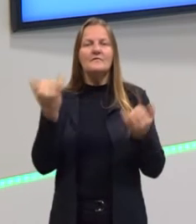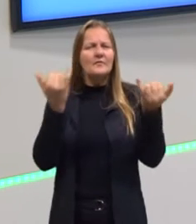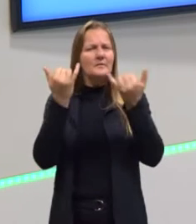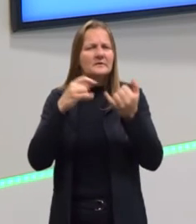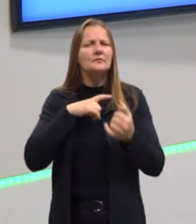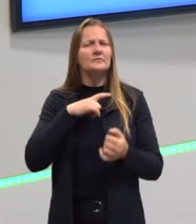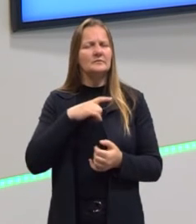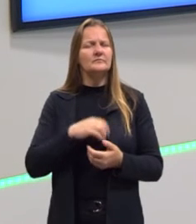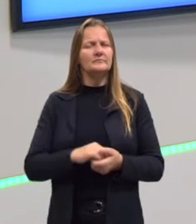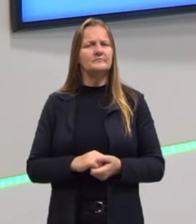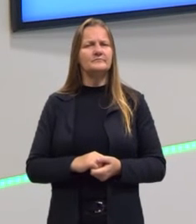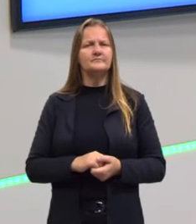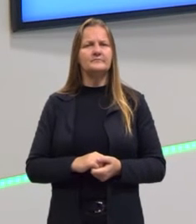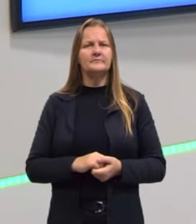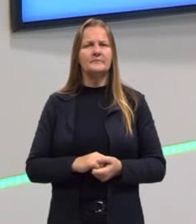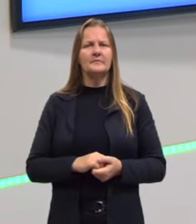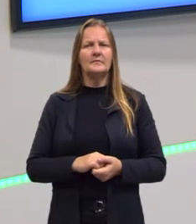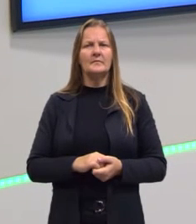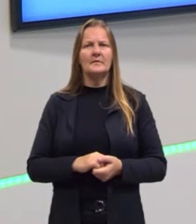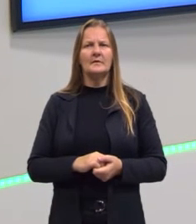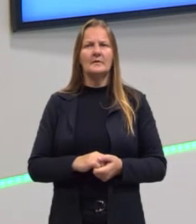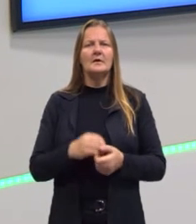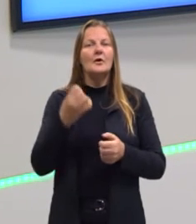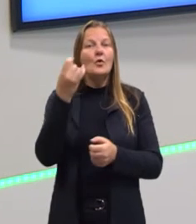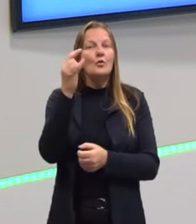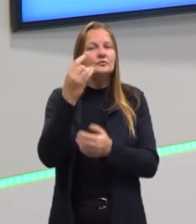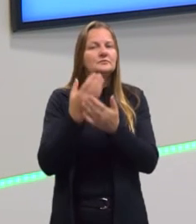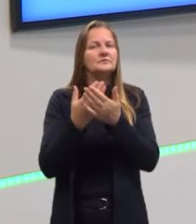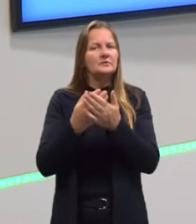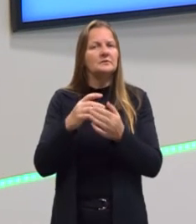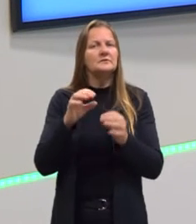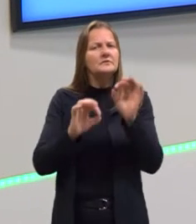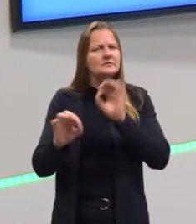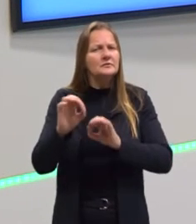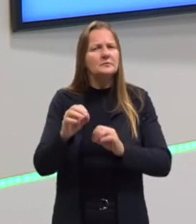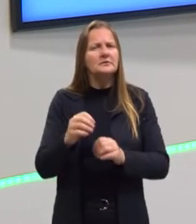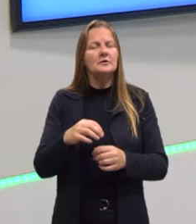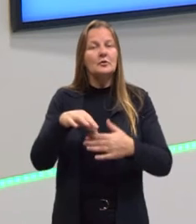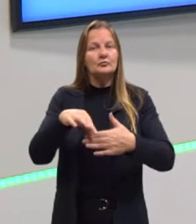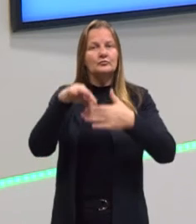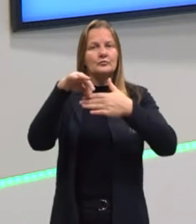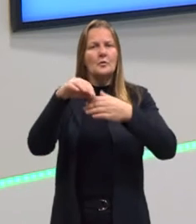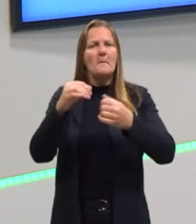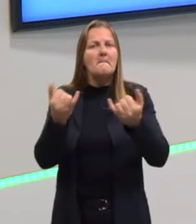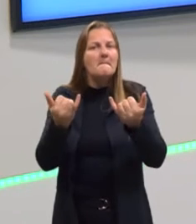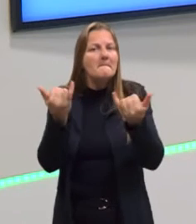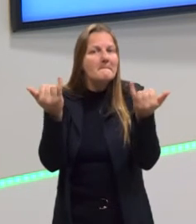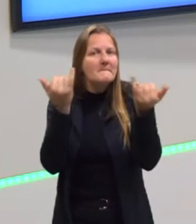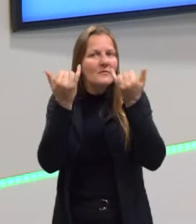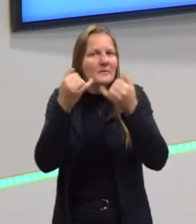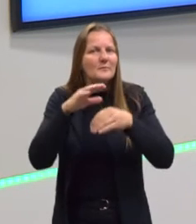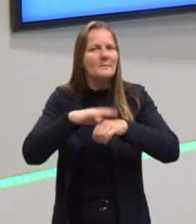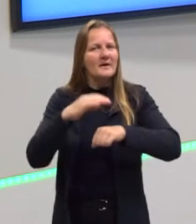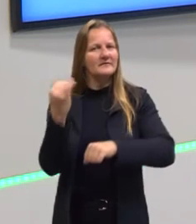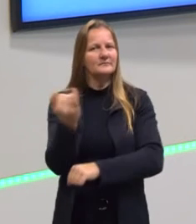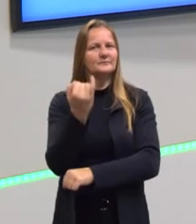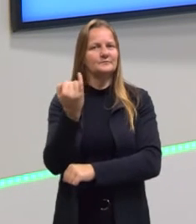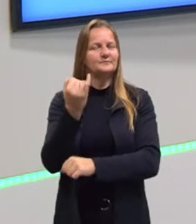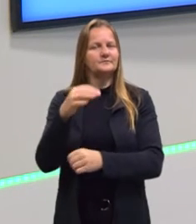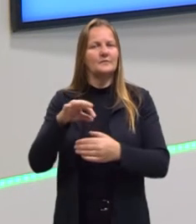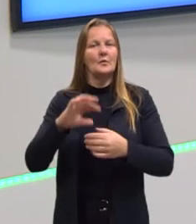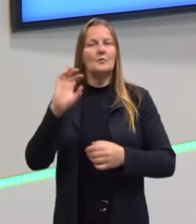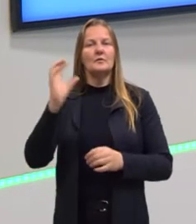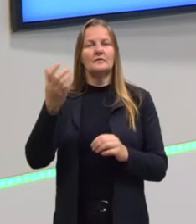fazendo com frequência nas últimas aulas, sempre destacando as informações principais para